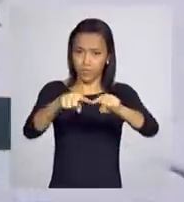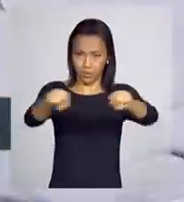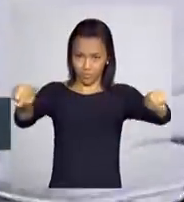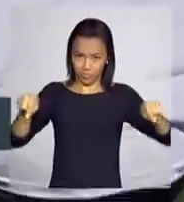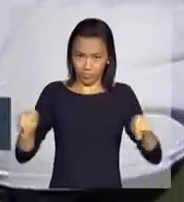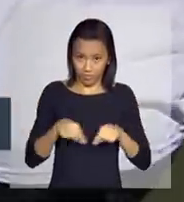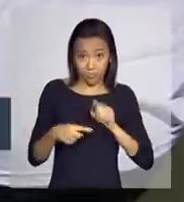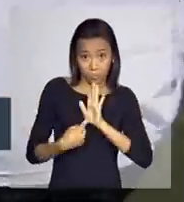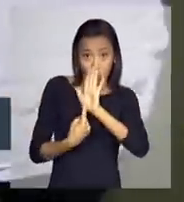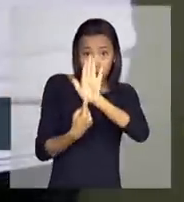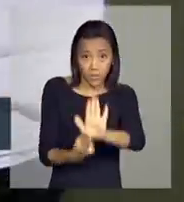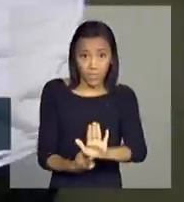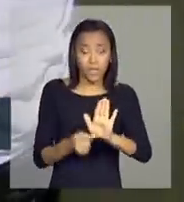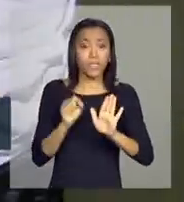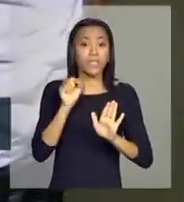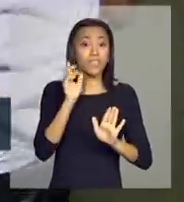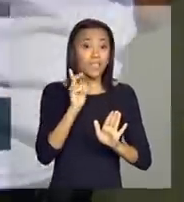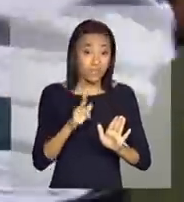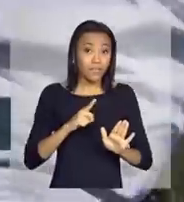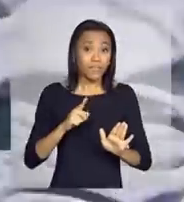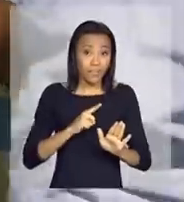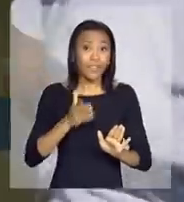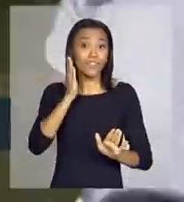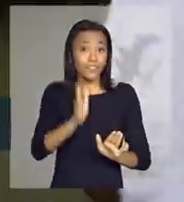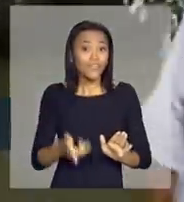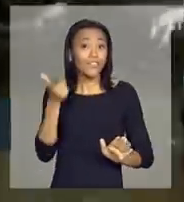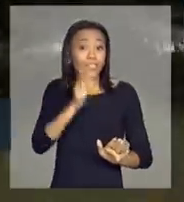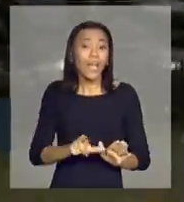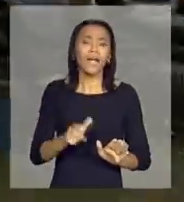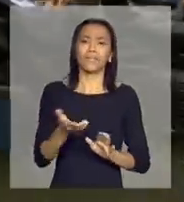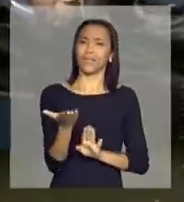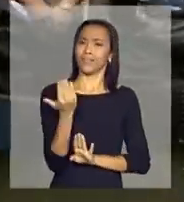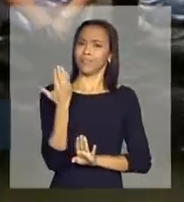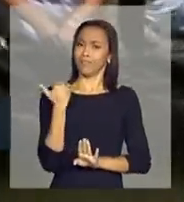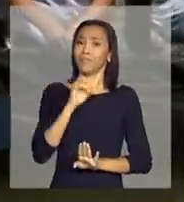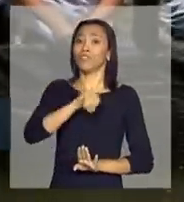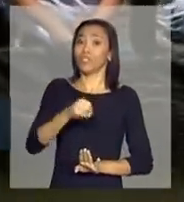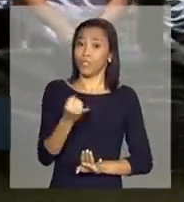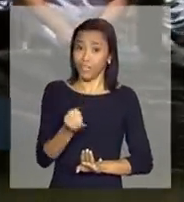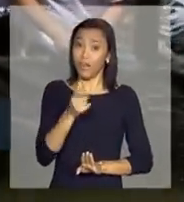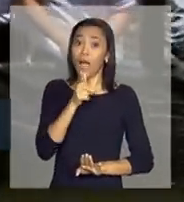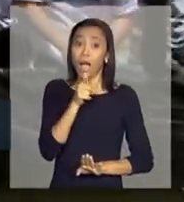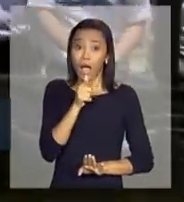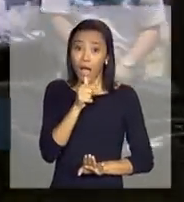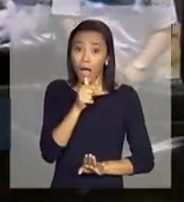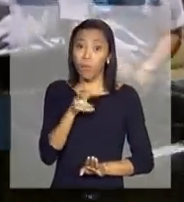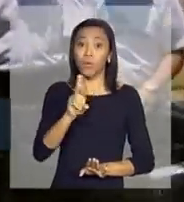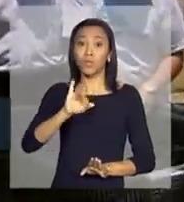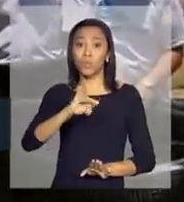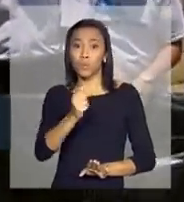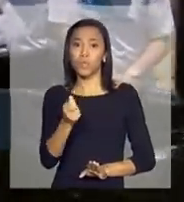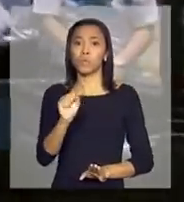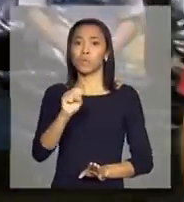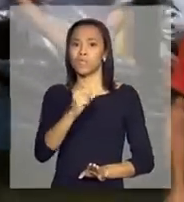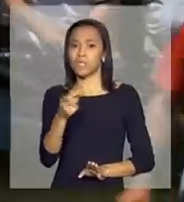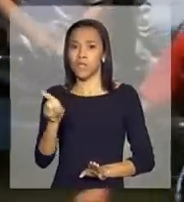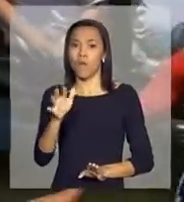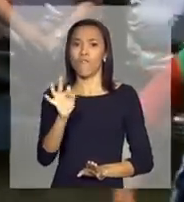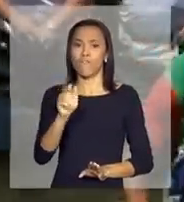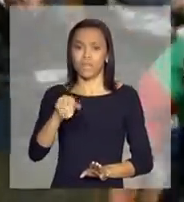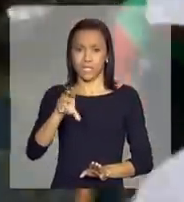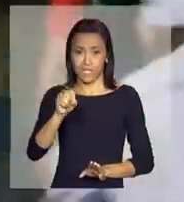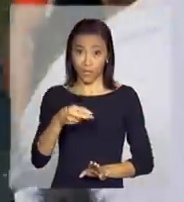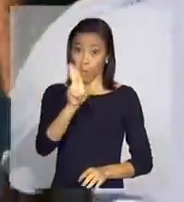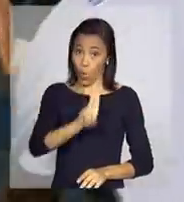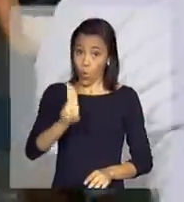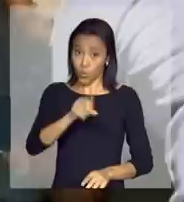demonstrativa que está recebendo já desde janeiro a água do Rio São Francisco por meio do canal